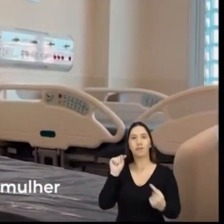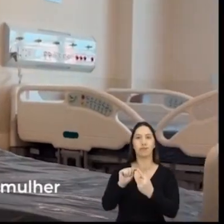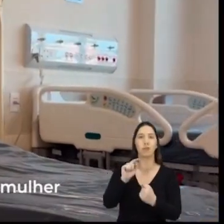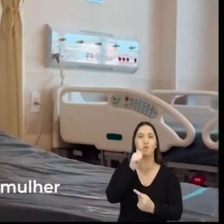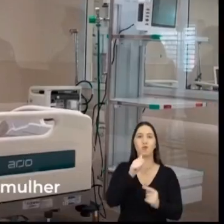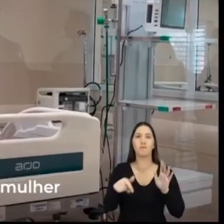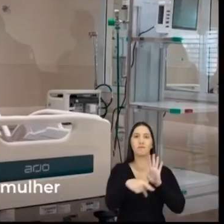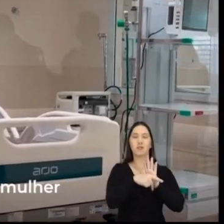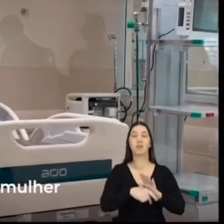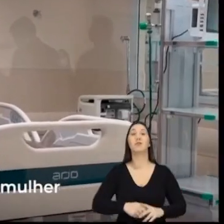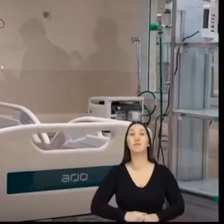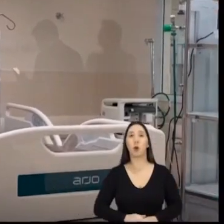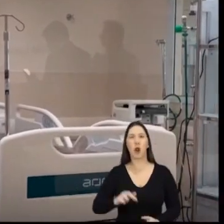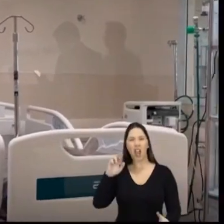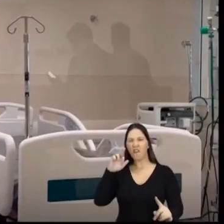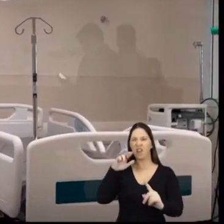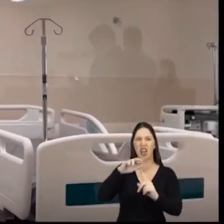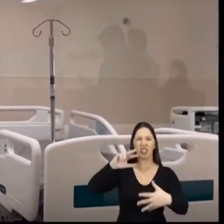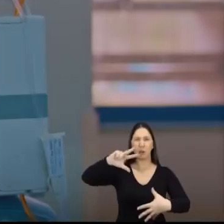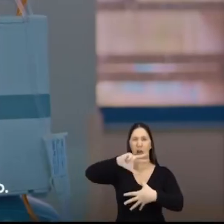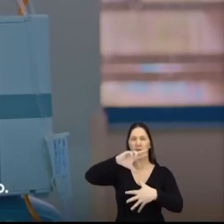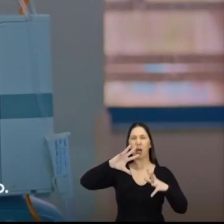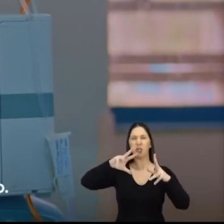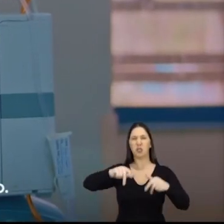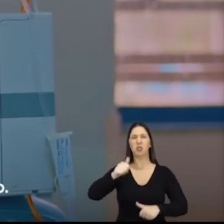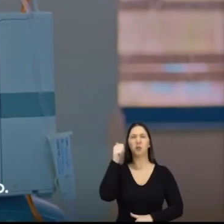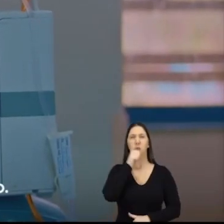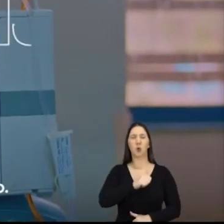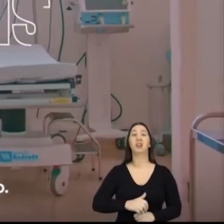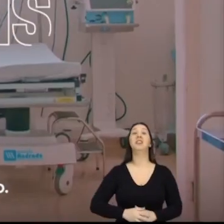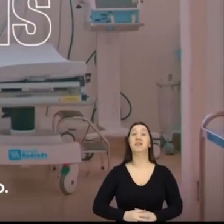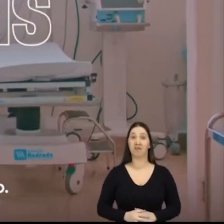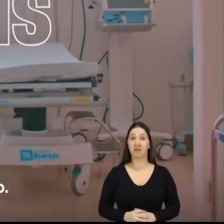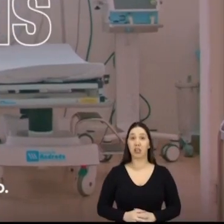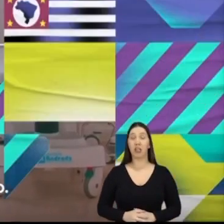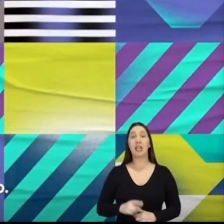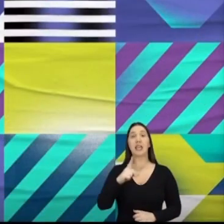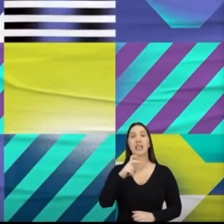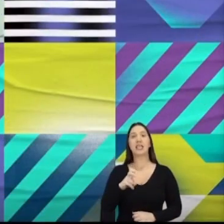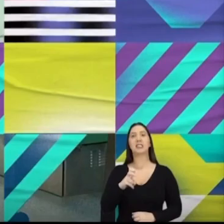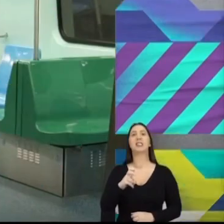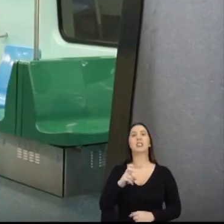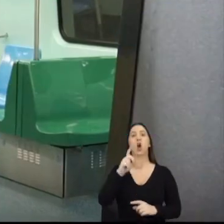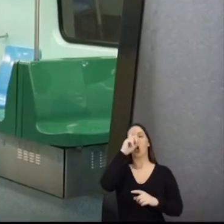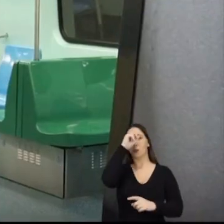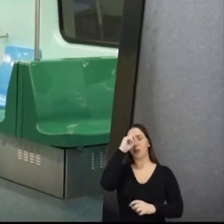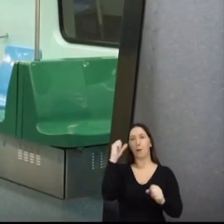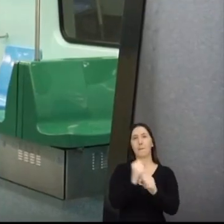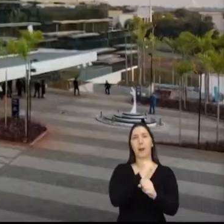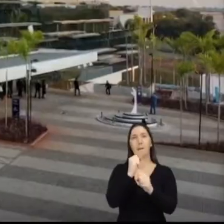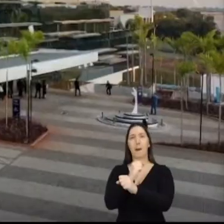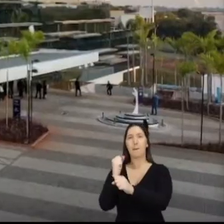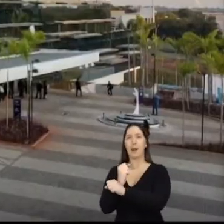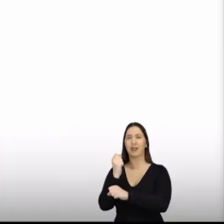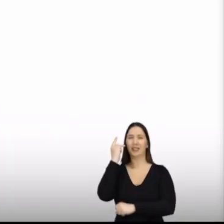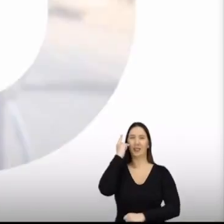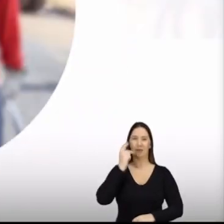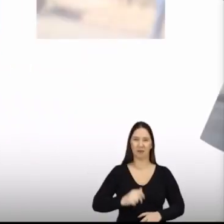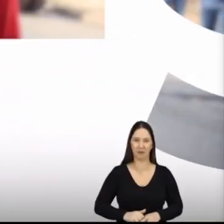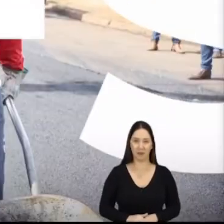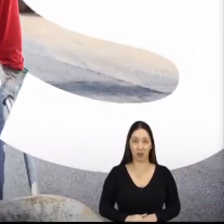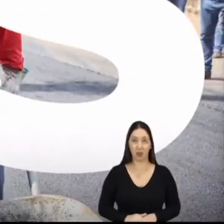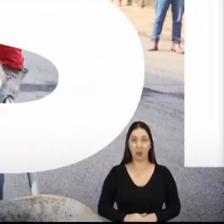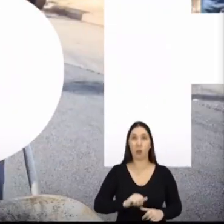de referência de saúde da mulher da América Latina. E tá reformando 15 hospitais no Estado. Além de todas essas mudanças,